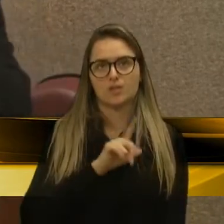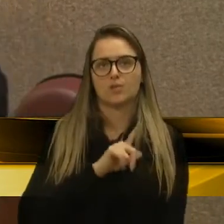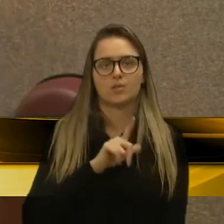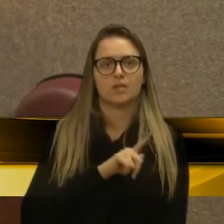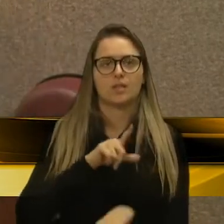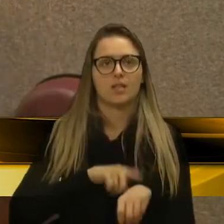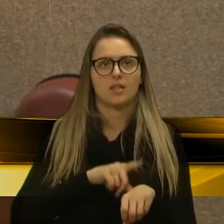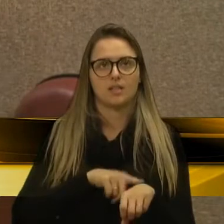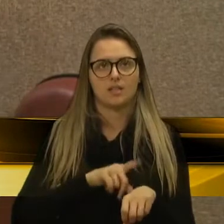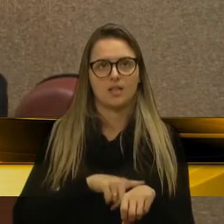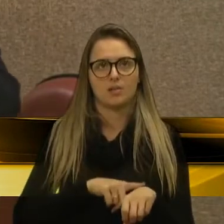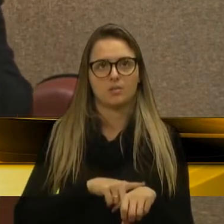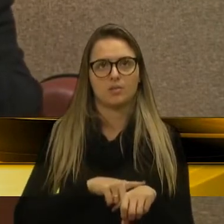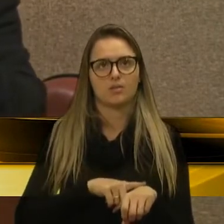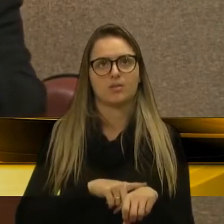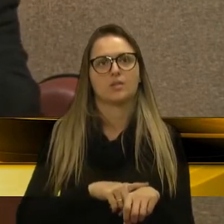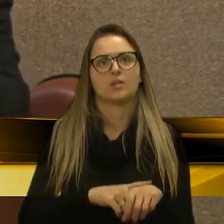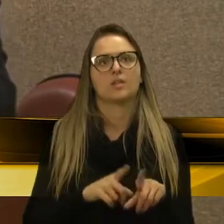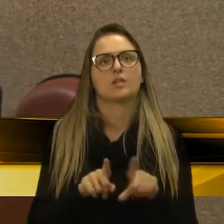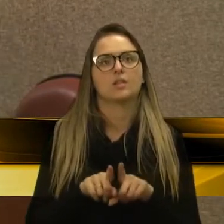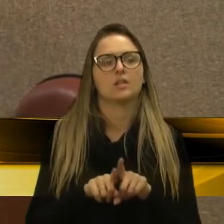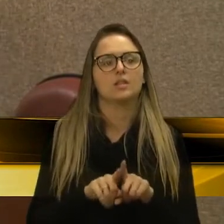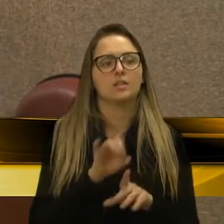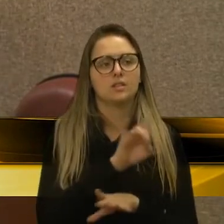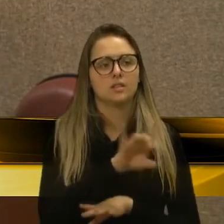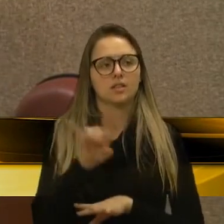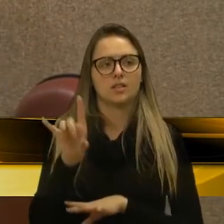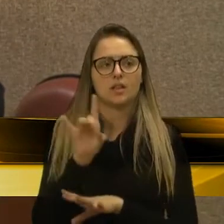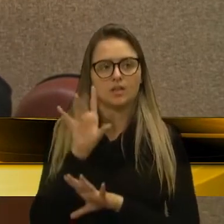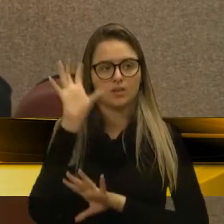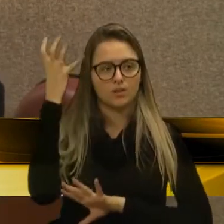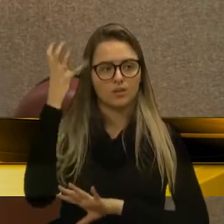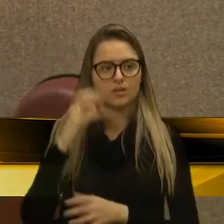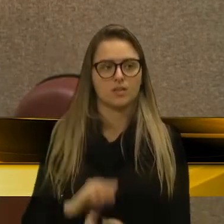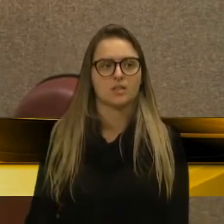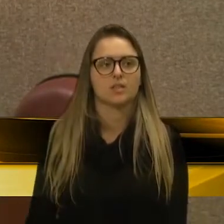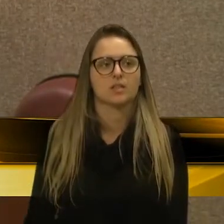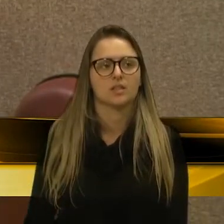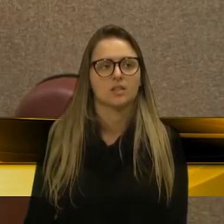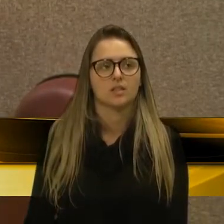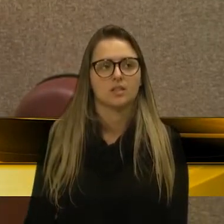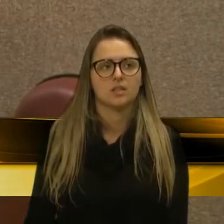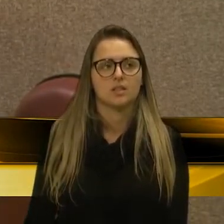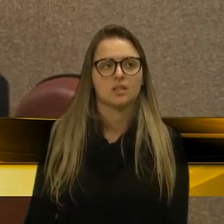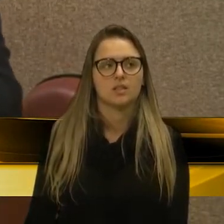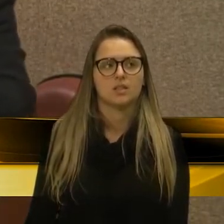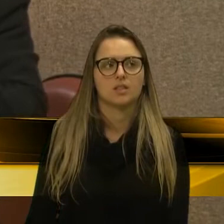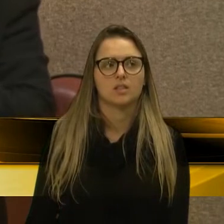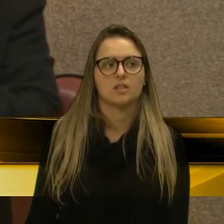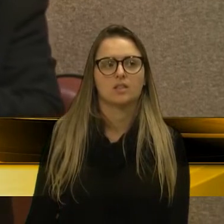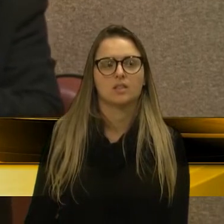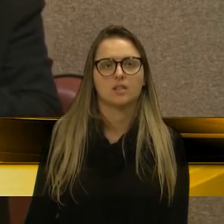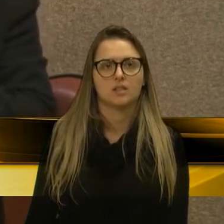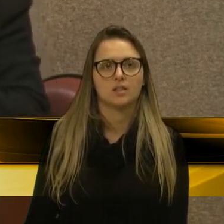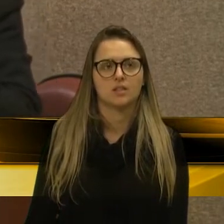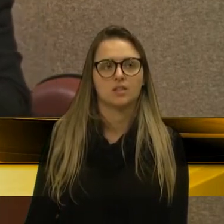tempo, né, para que cada coisa aconteça durante aquele procedimento, aquele processo.